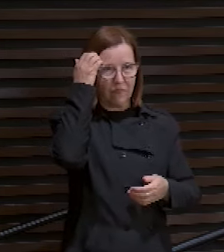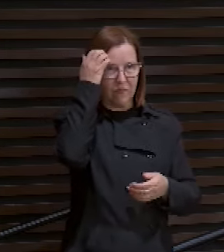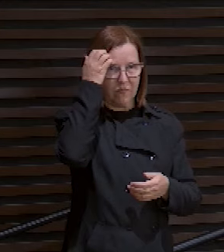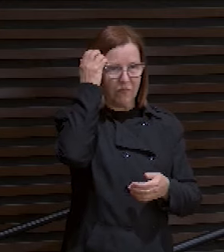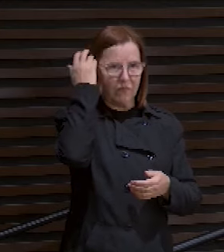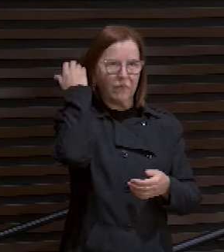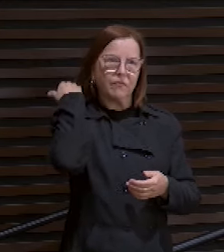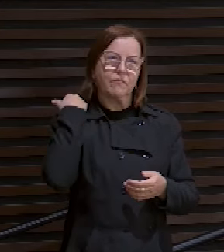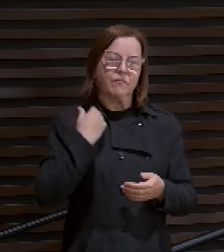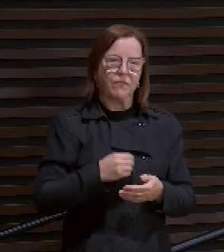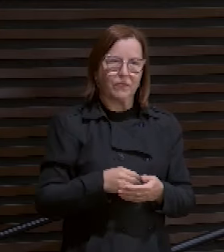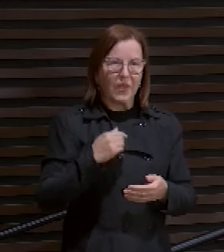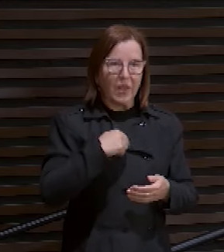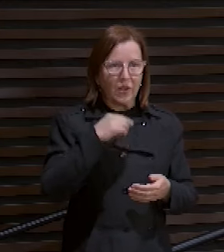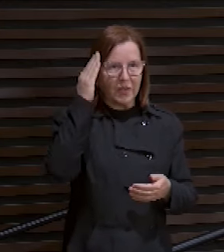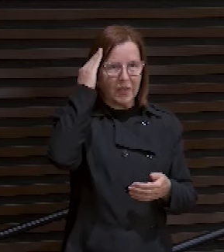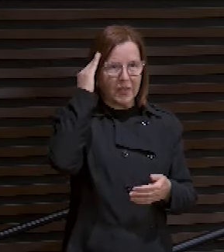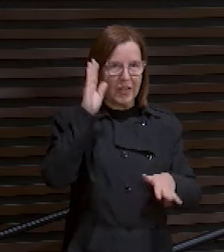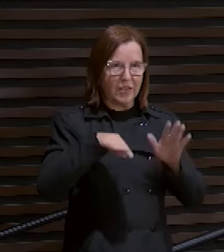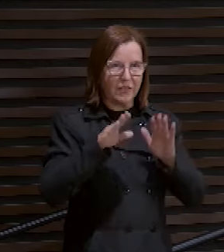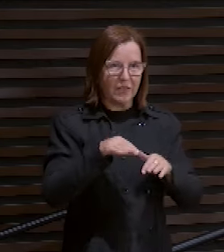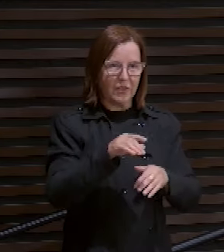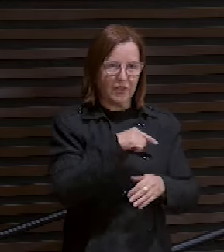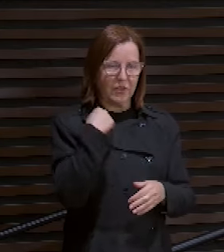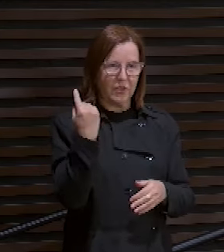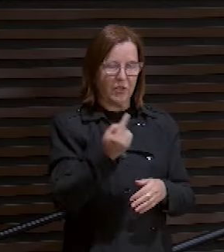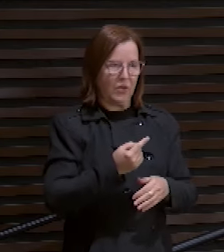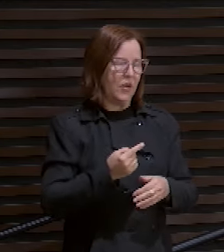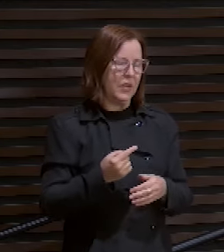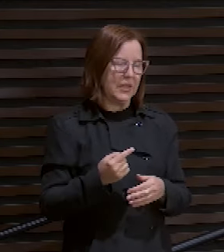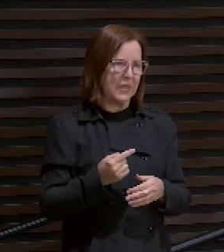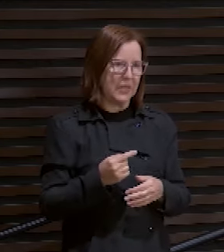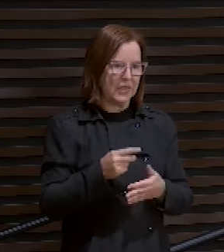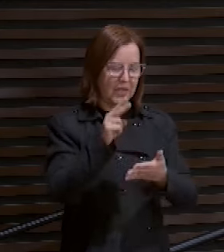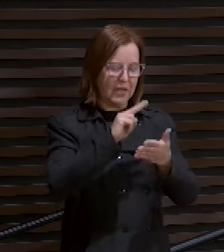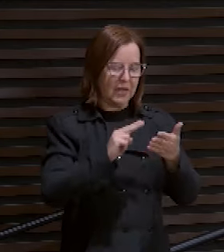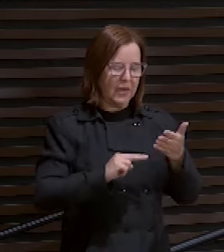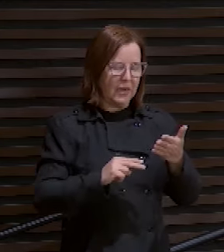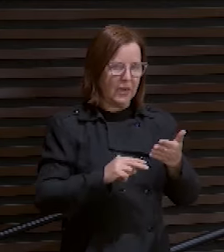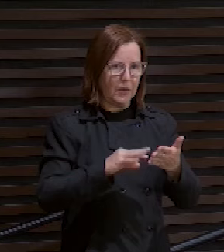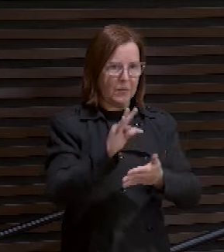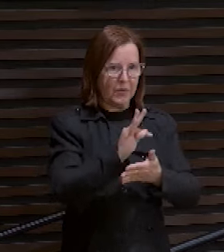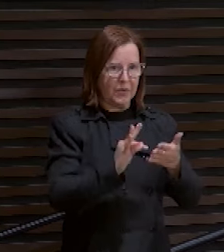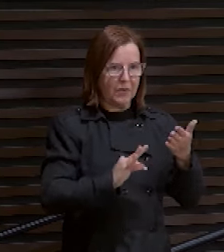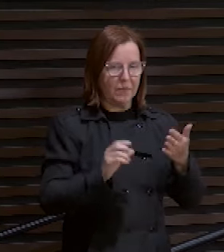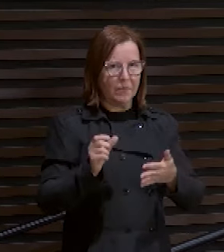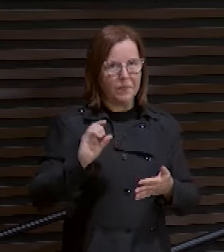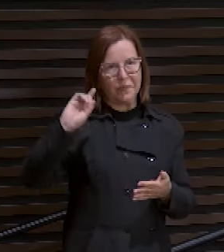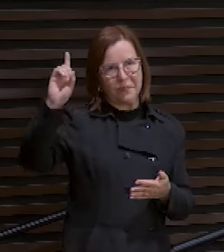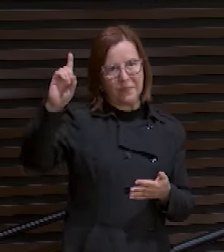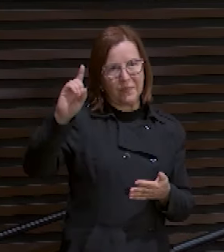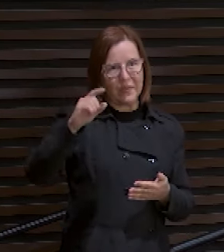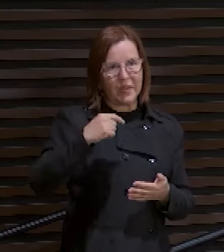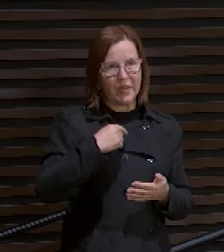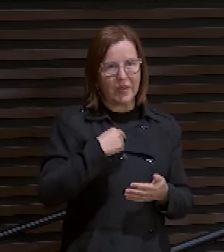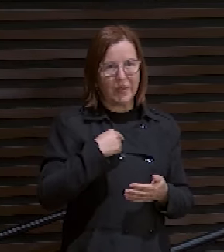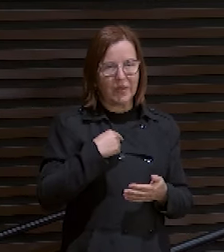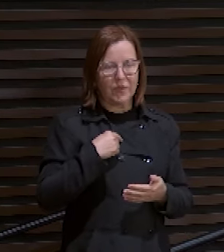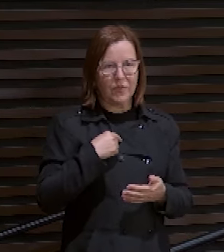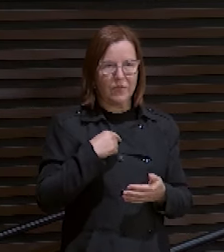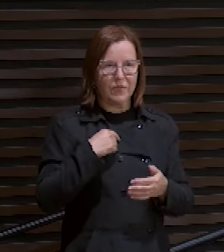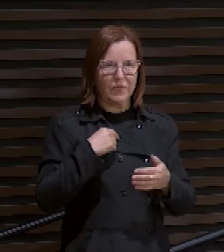E eu sei que às vezes a gente passa por alguns textos da palavra de Deus. E eu costumo dizer que nós